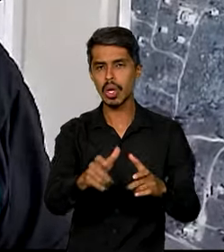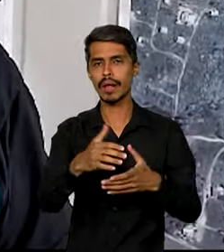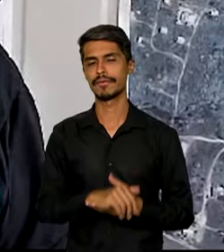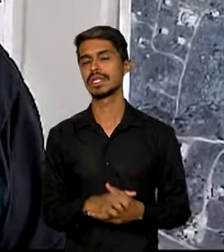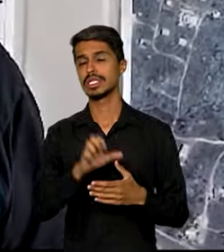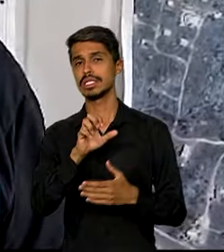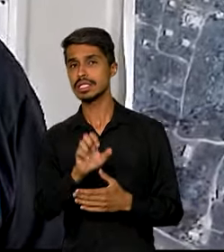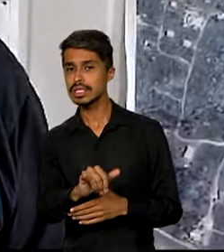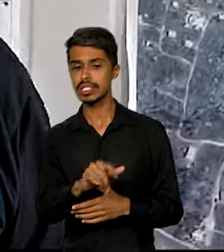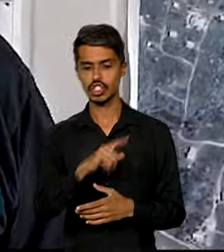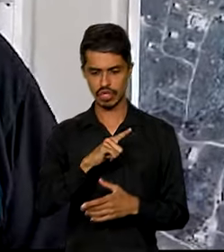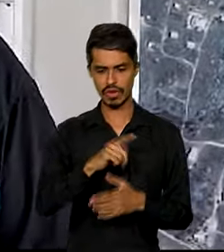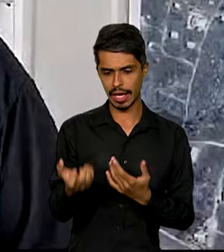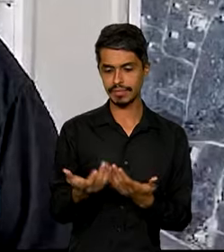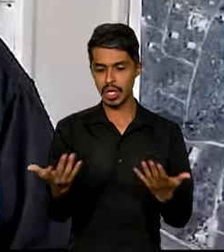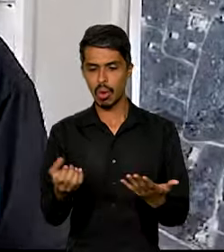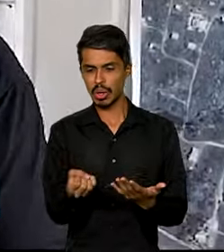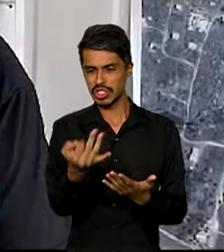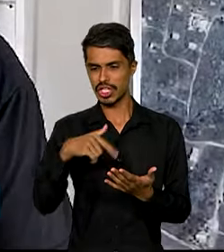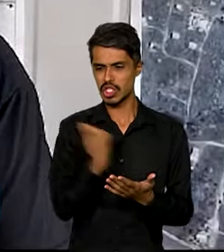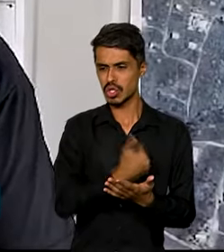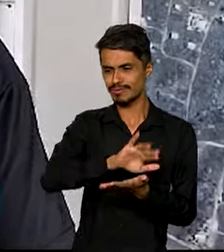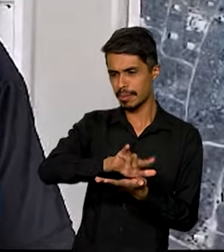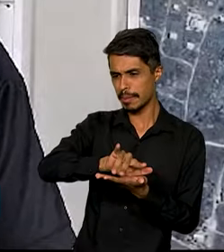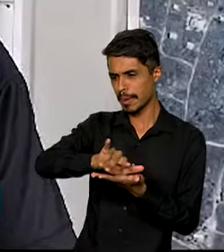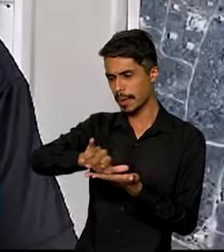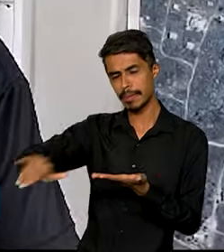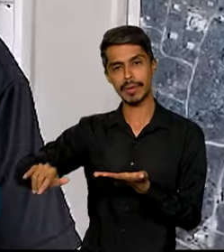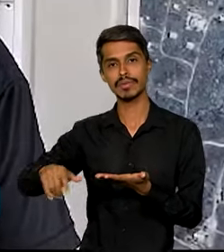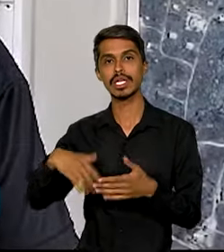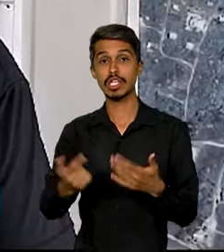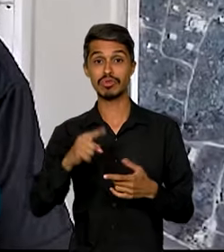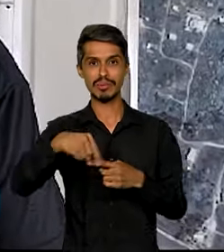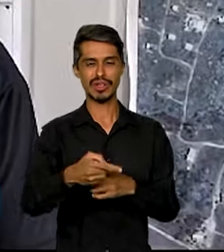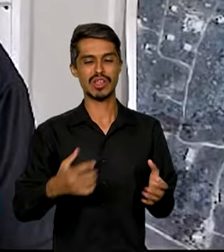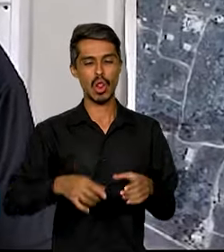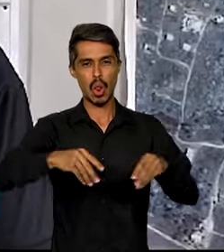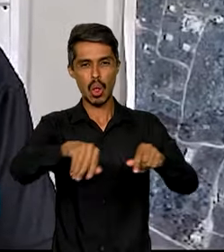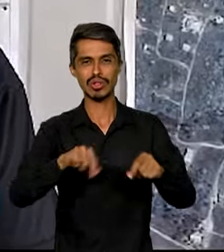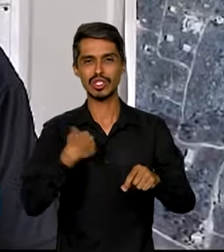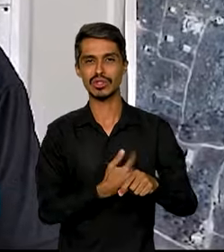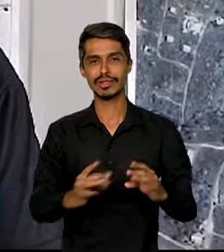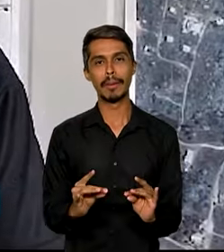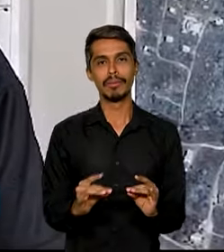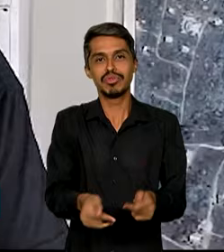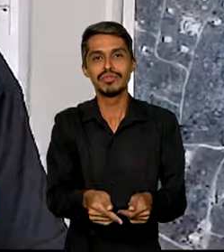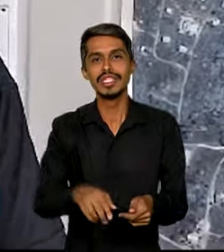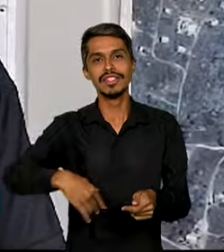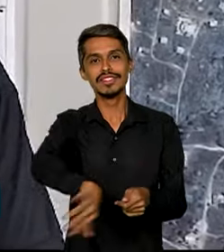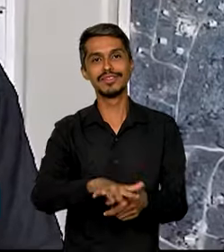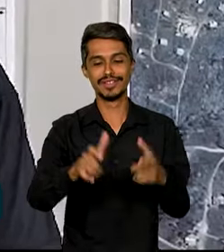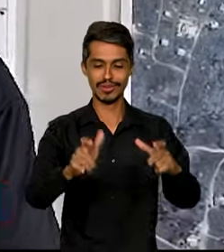Havendo o esvaziamento desses locais, a gente deve começar a fazer a inutilização dessas áreas para que não